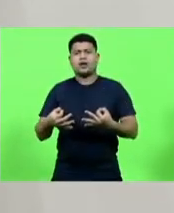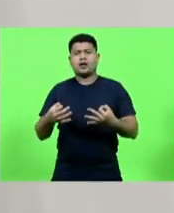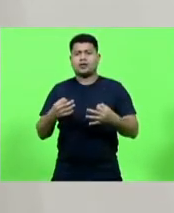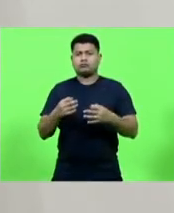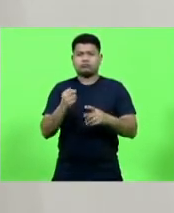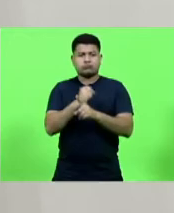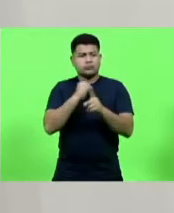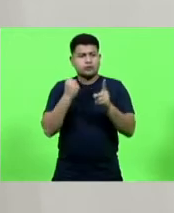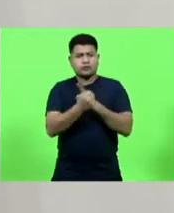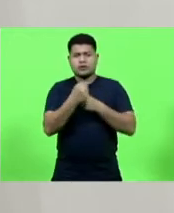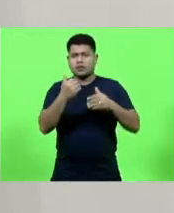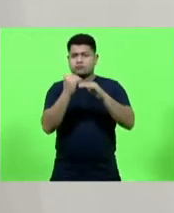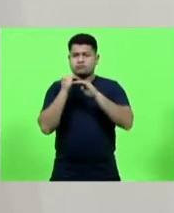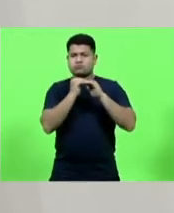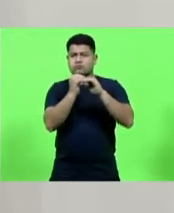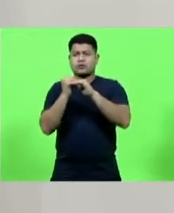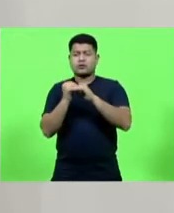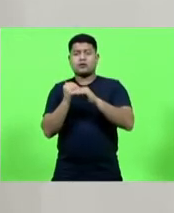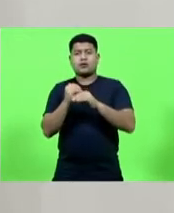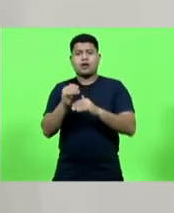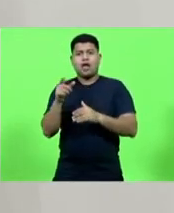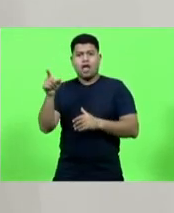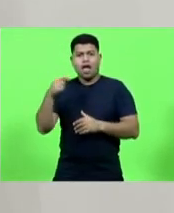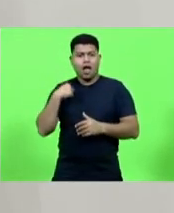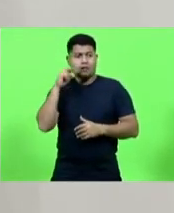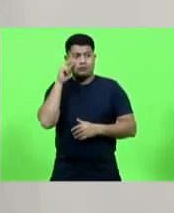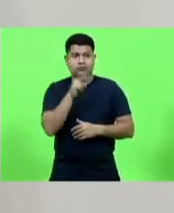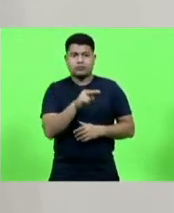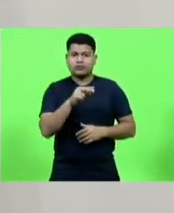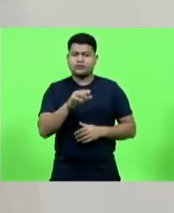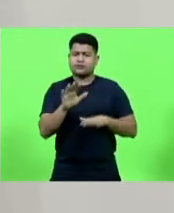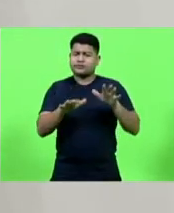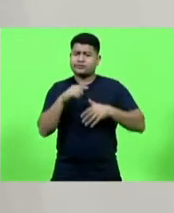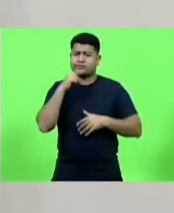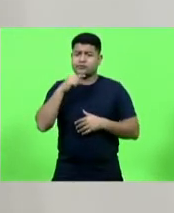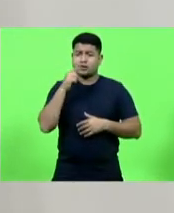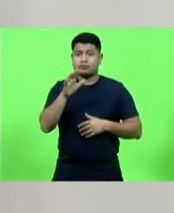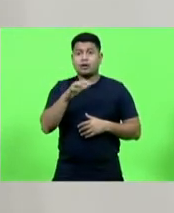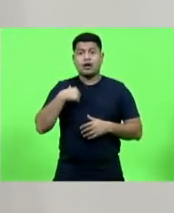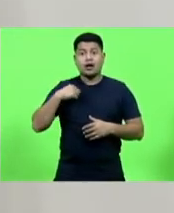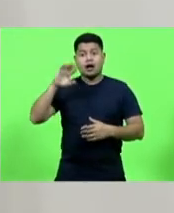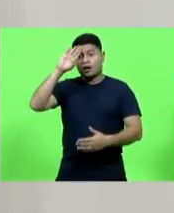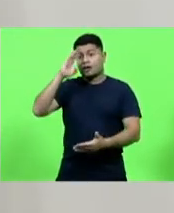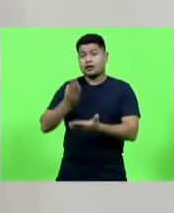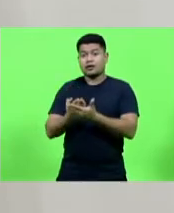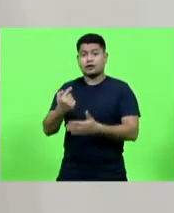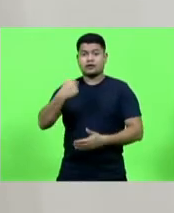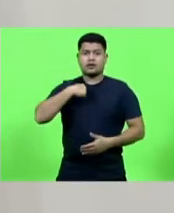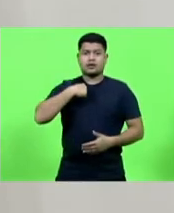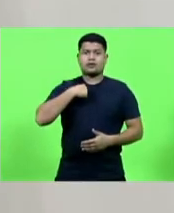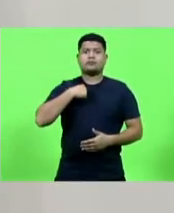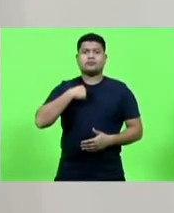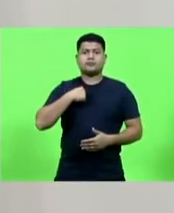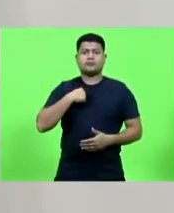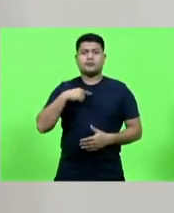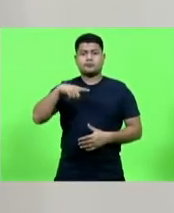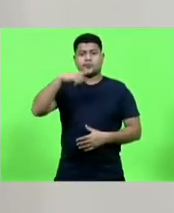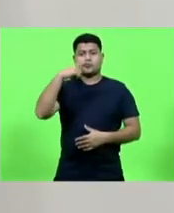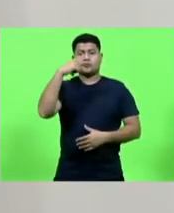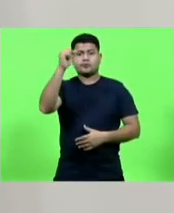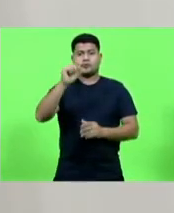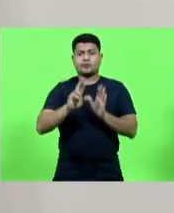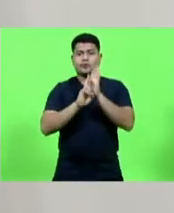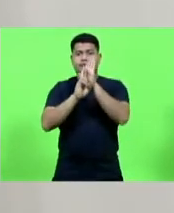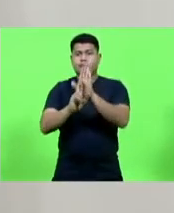enxergar isso, mas ela acredita na minha pessoa e aí reconhece-me como representante e me outorga estar aqui hoje, por exemplo,